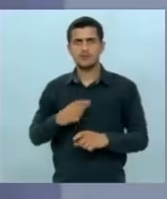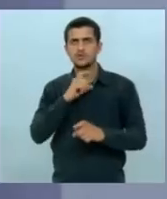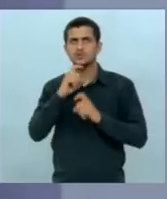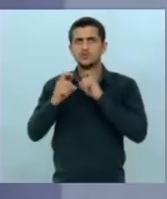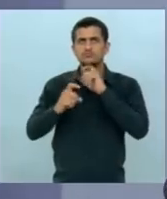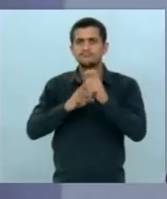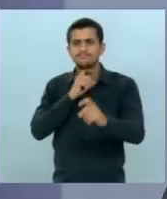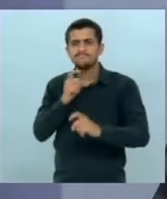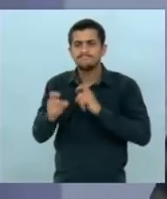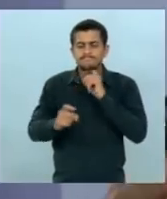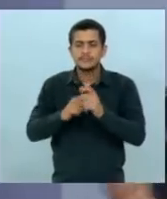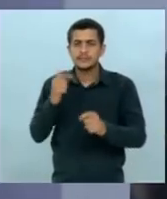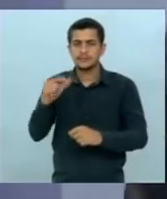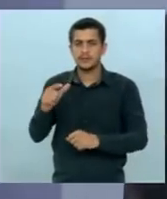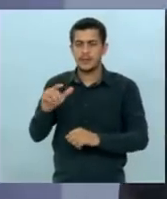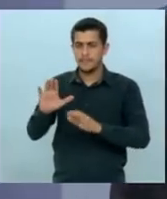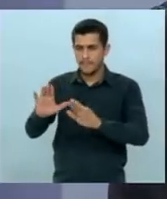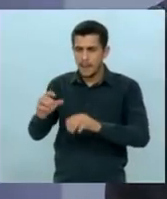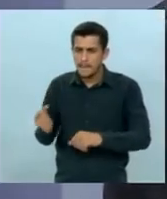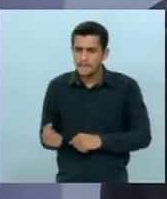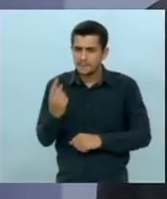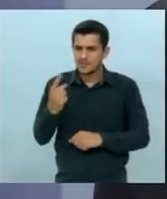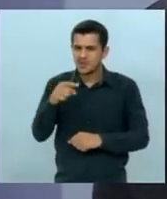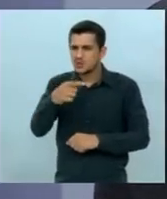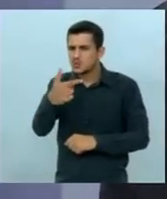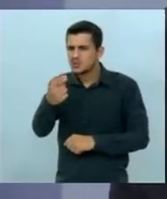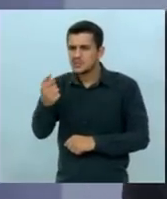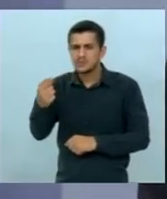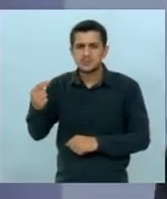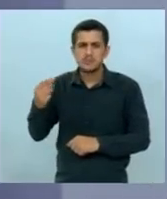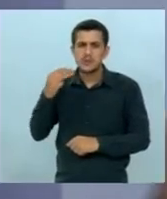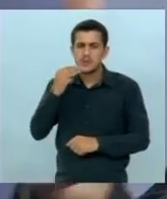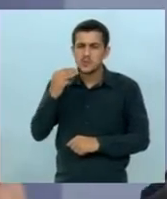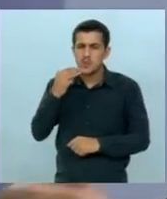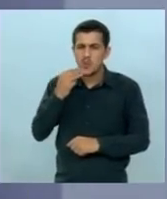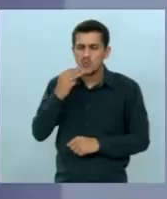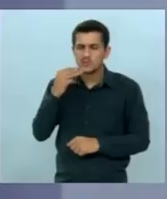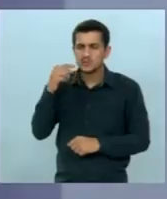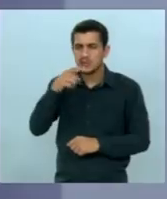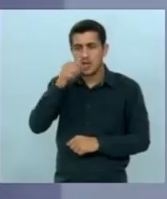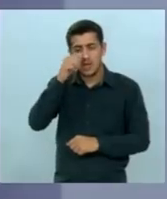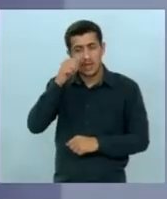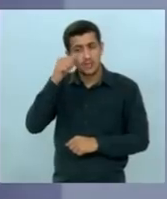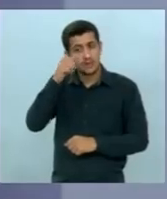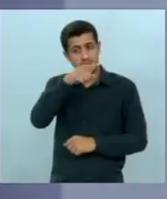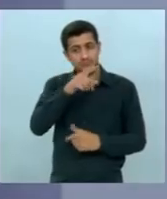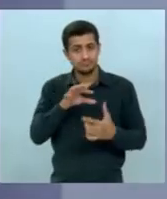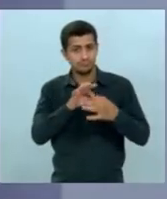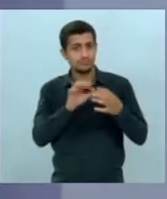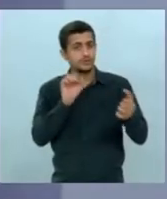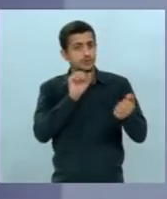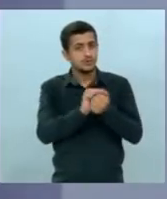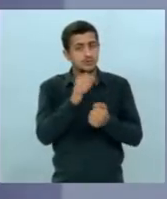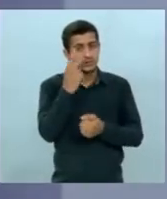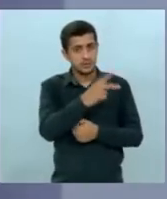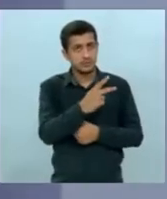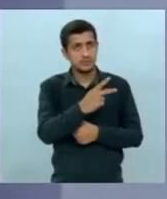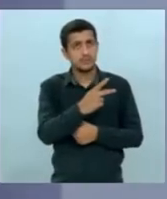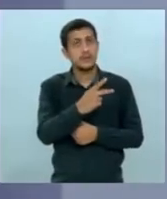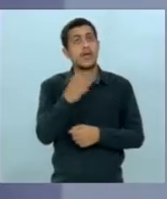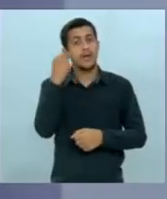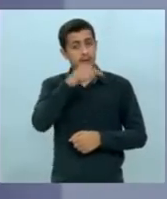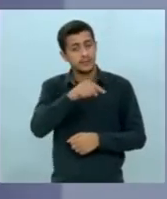primeiro é um absurdo gastar mais de 200 milhões num aquário e quem gastou foi seu aliado André Putinelli está sobre